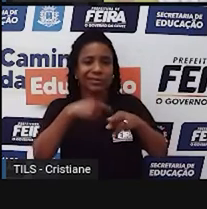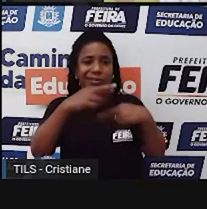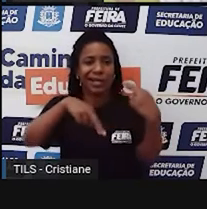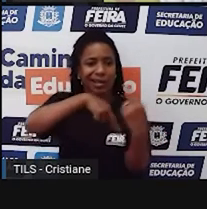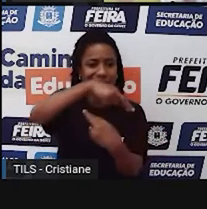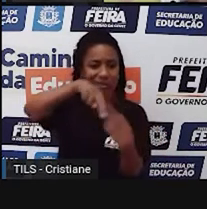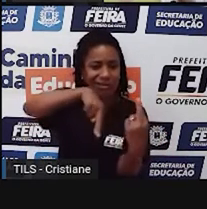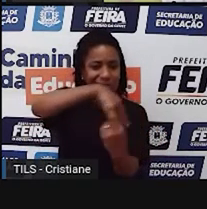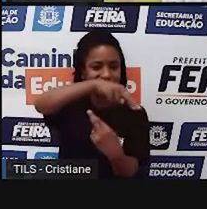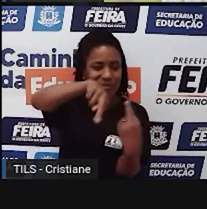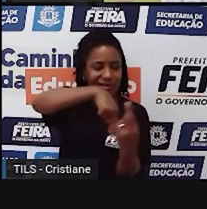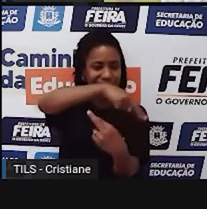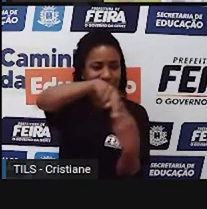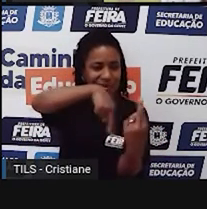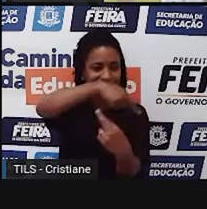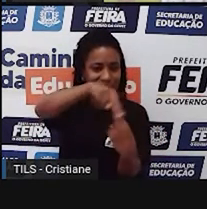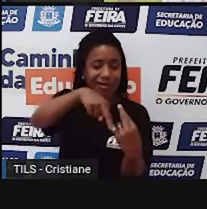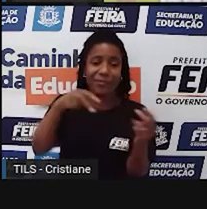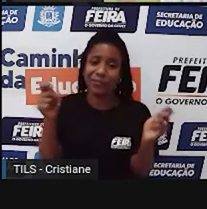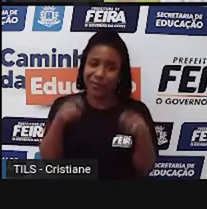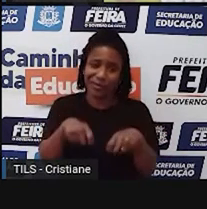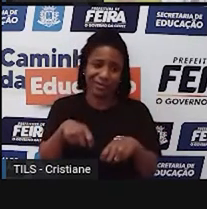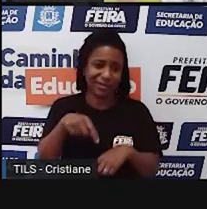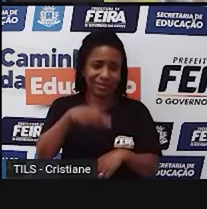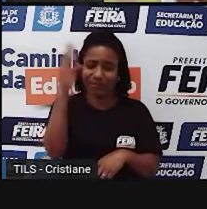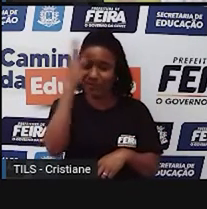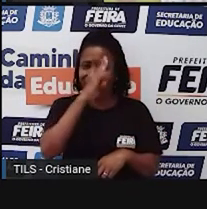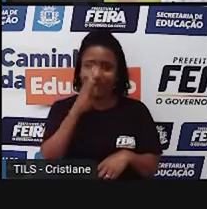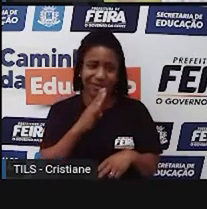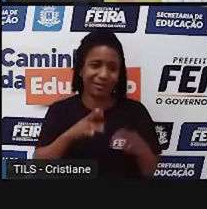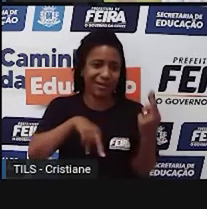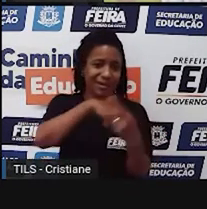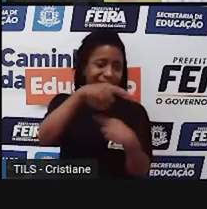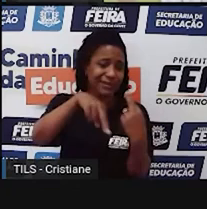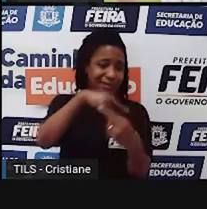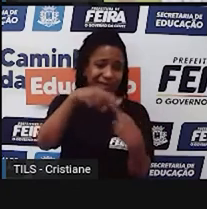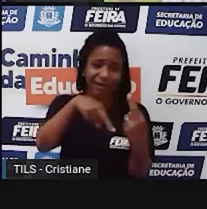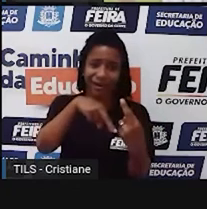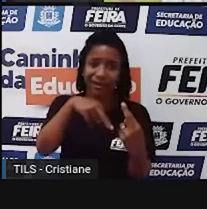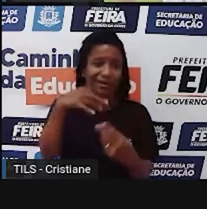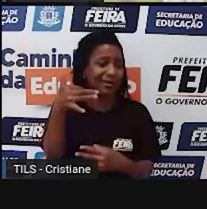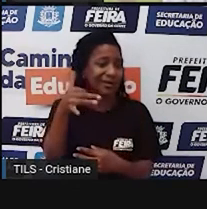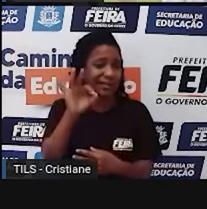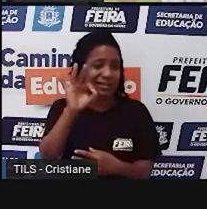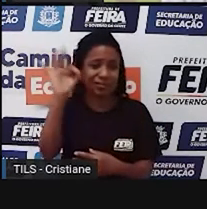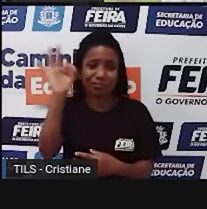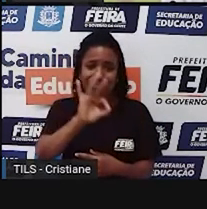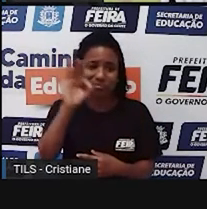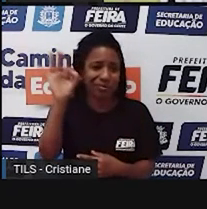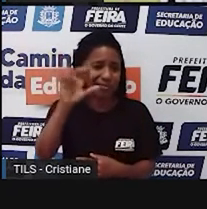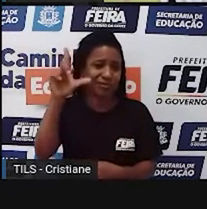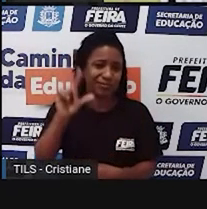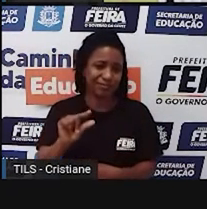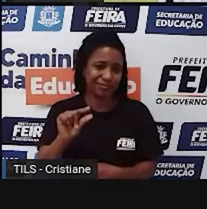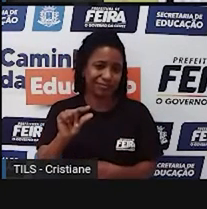especificamente, a gente recicla pouco, a gente não recicla nem 10% do lixo que a gente produz.